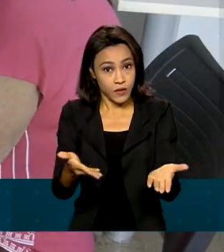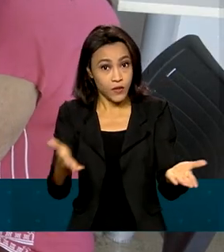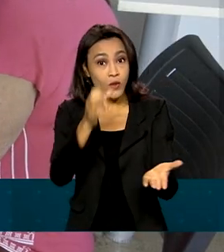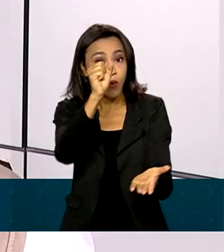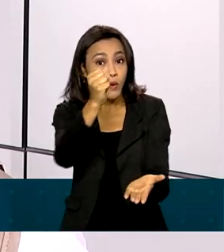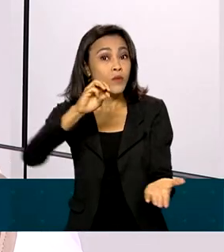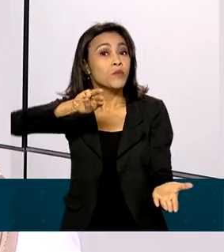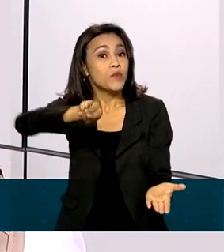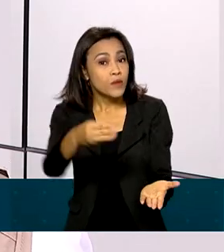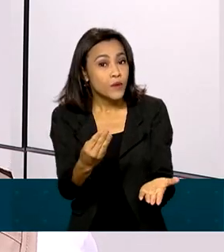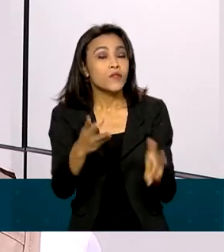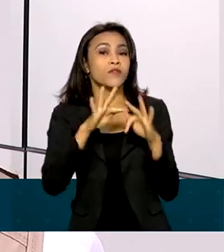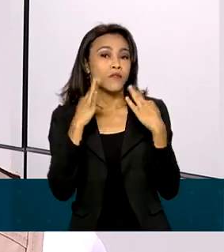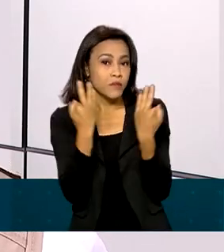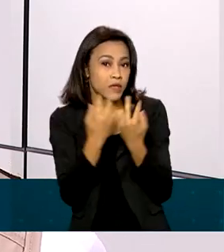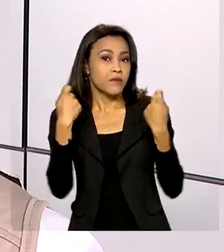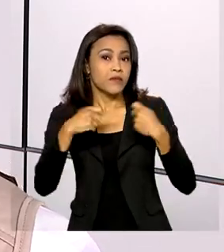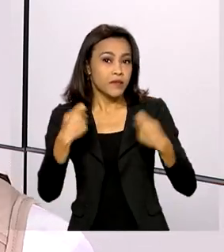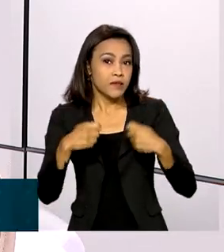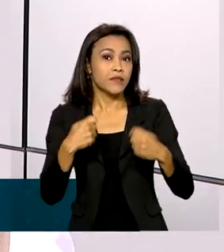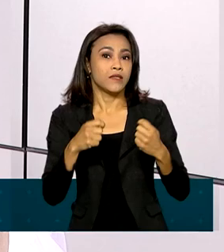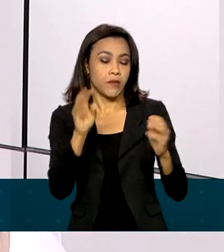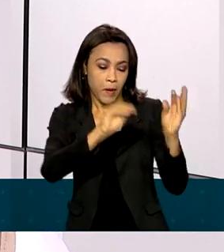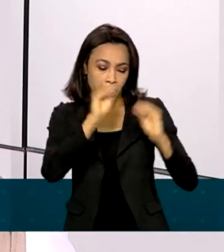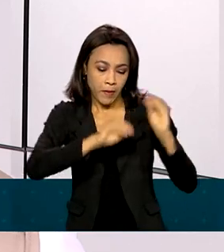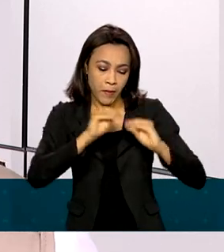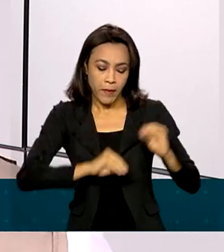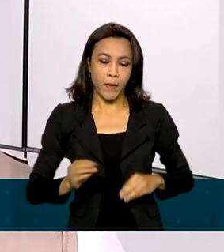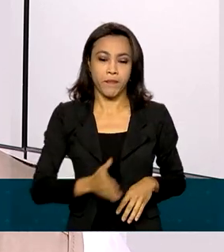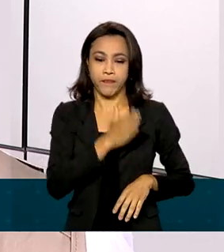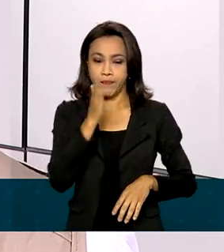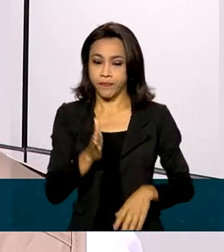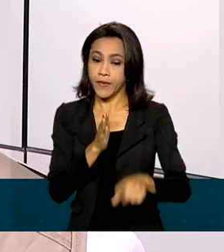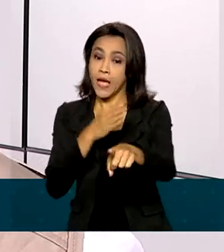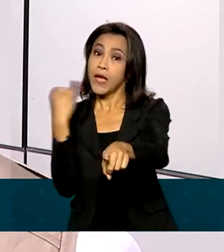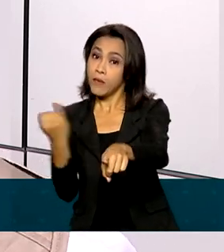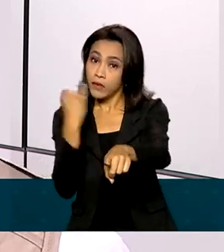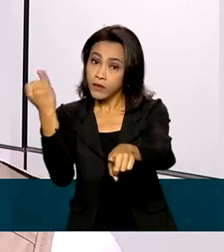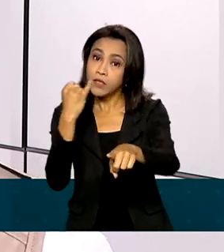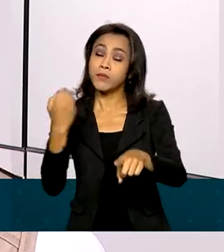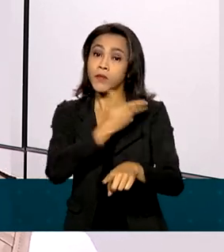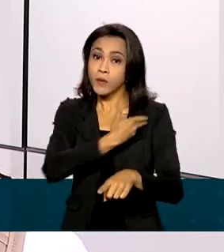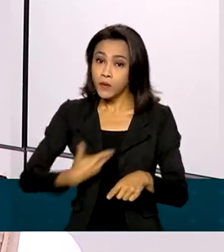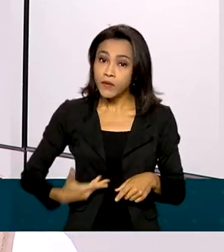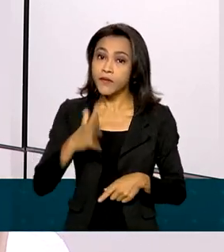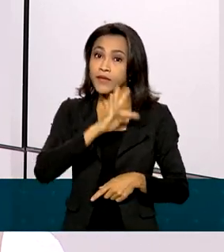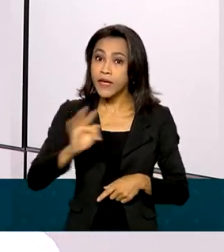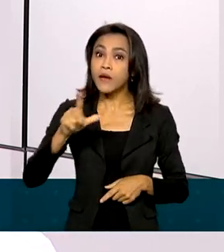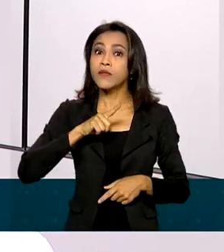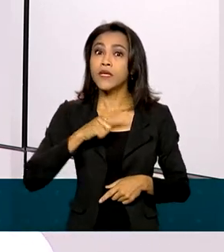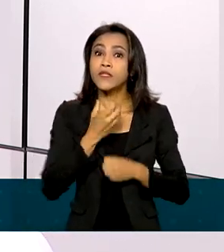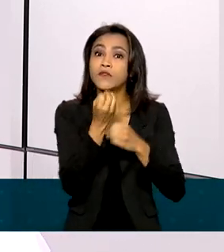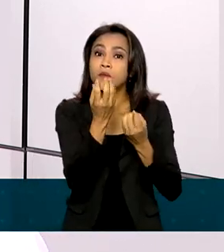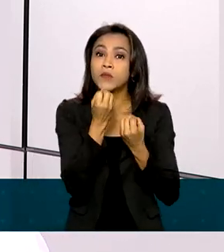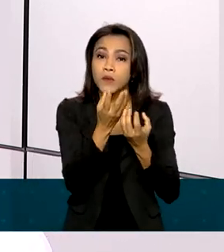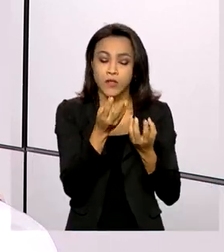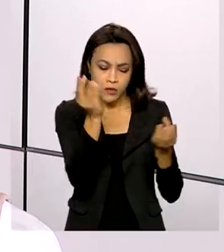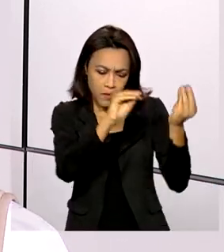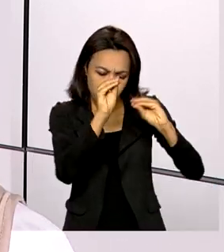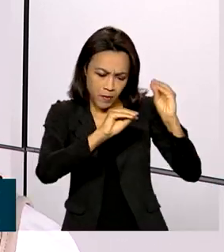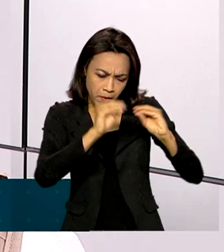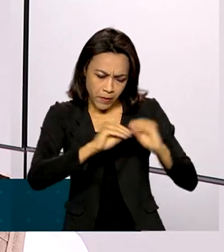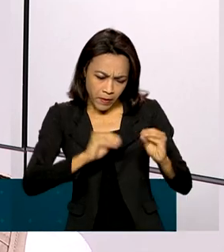famílias. A atualização cadastral é necessária para que o governo federal tenha sempre os dados mais atualizados dessas famílias. A gente